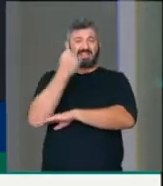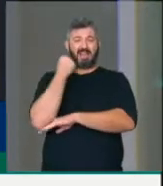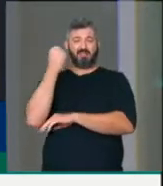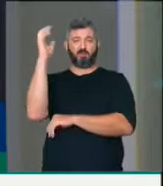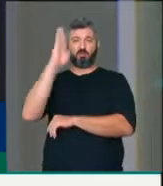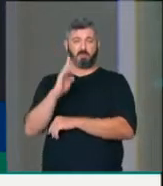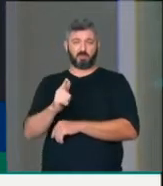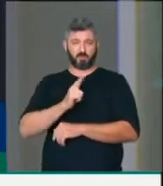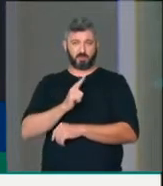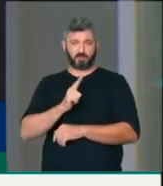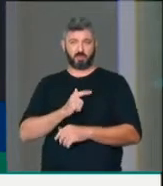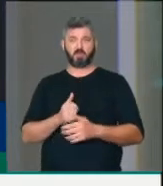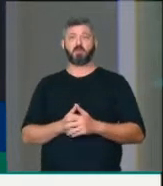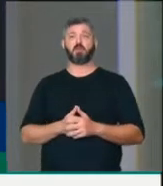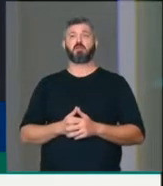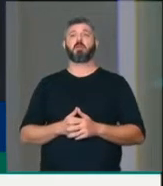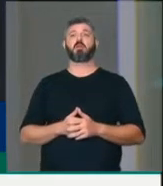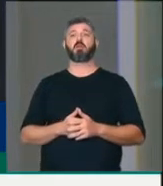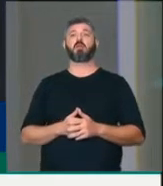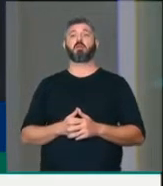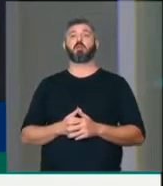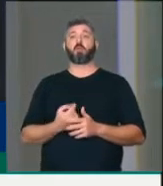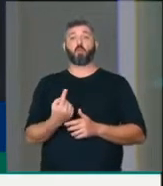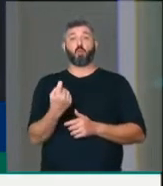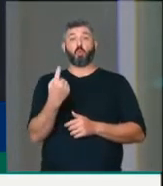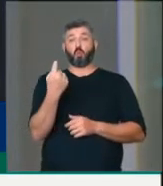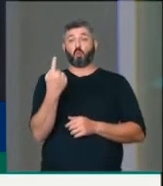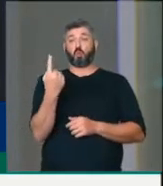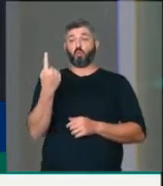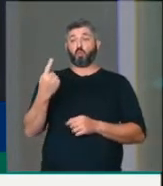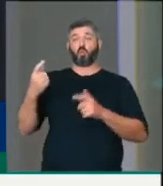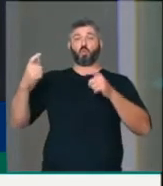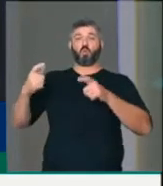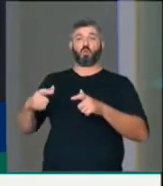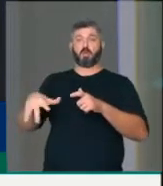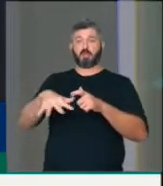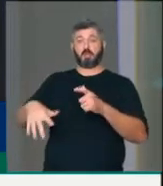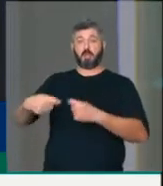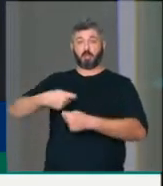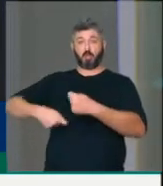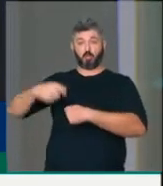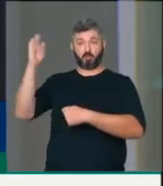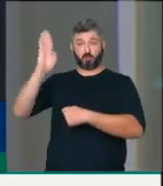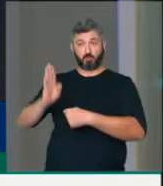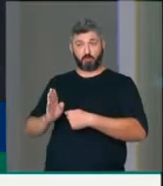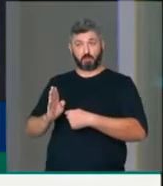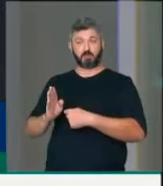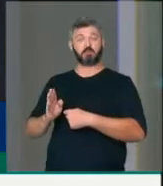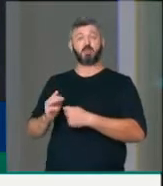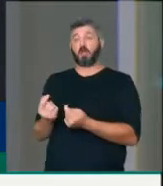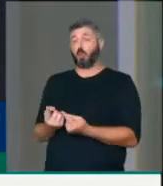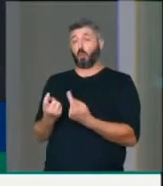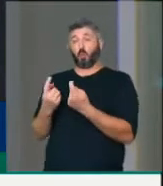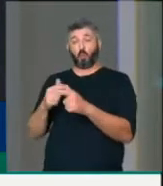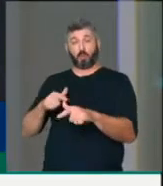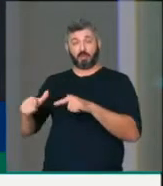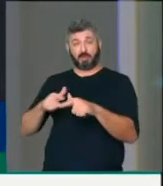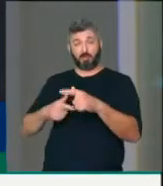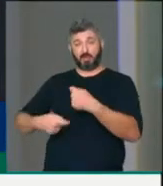atravessa, o único setor econômico, a única atividade